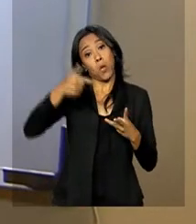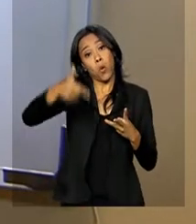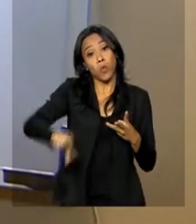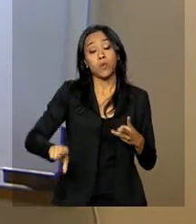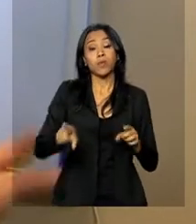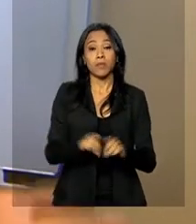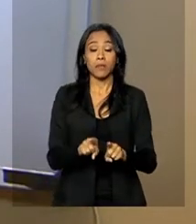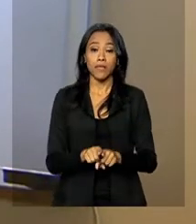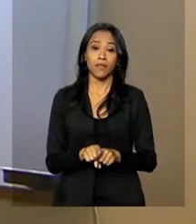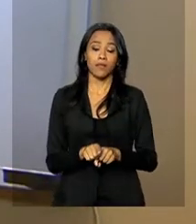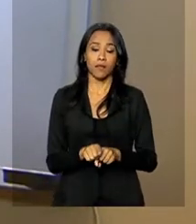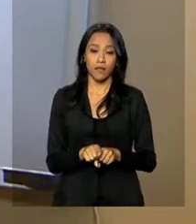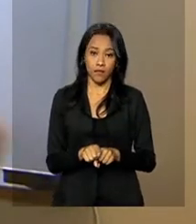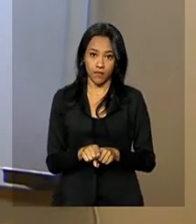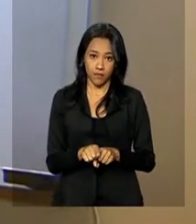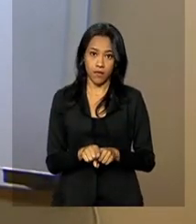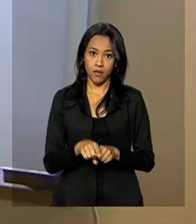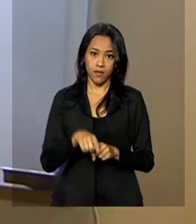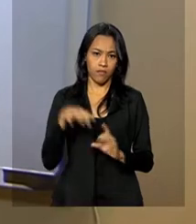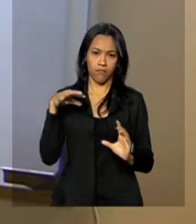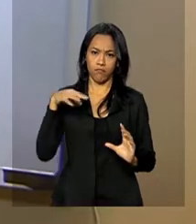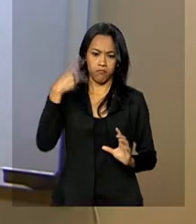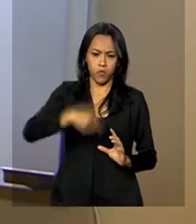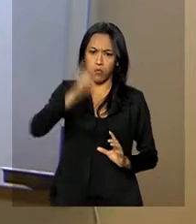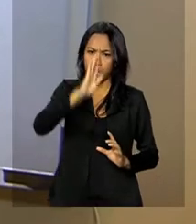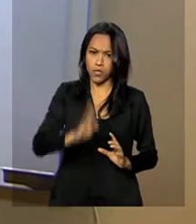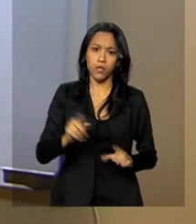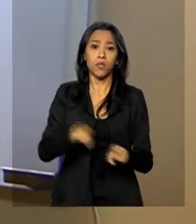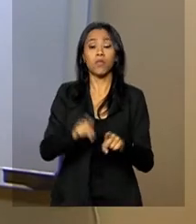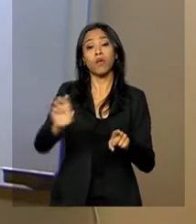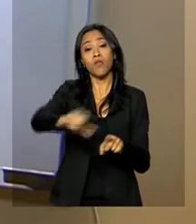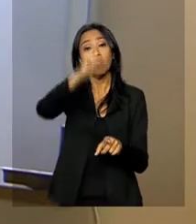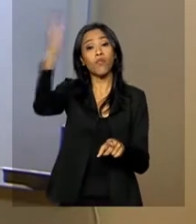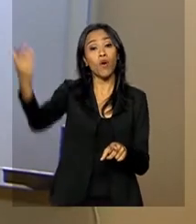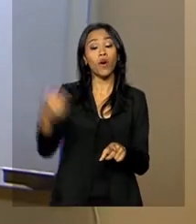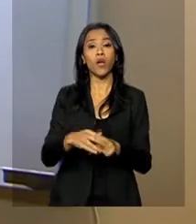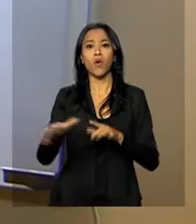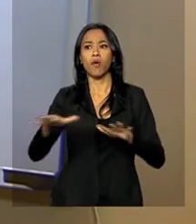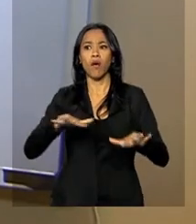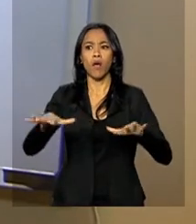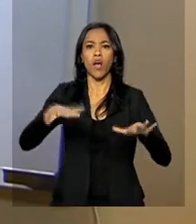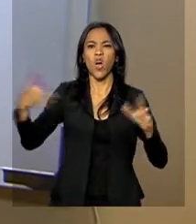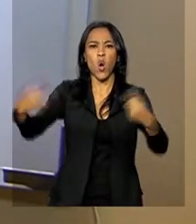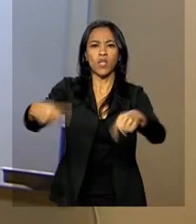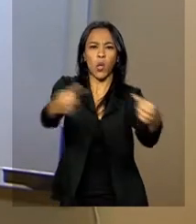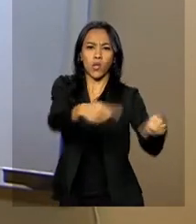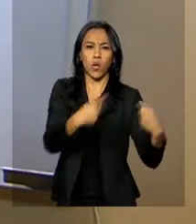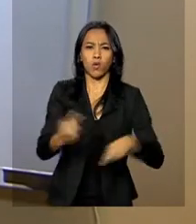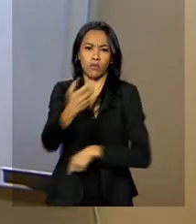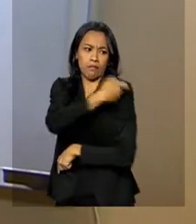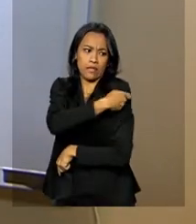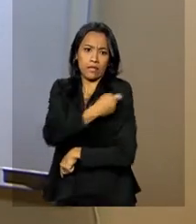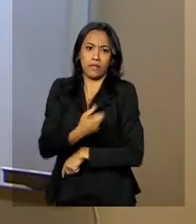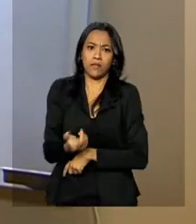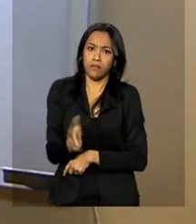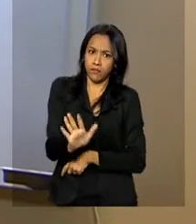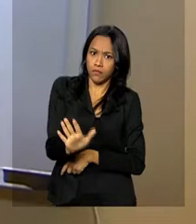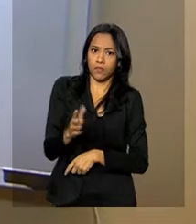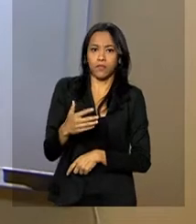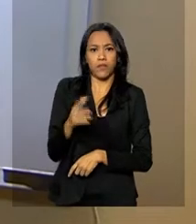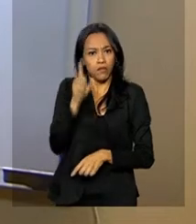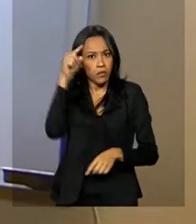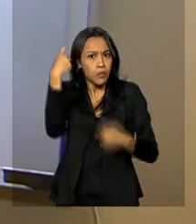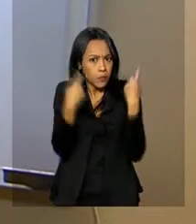nível nacional e mundial, alguns movimentos antivacina, o que é muito preocupante quanto à saúde